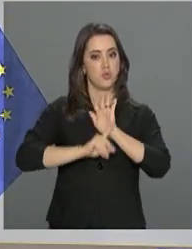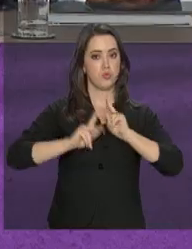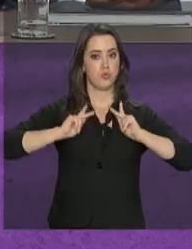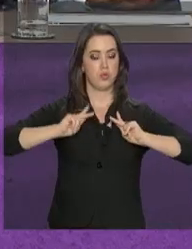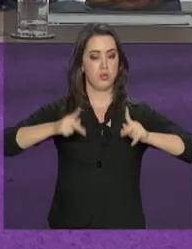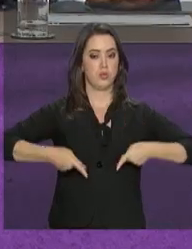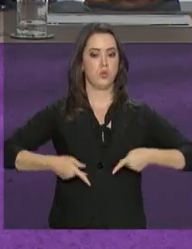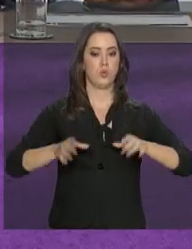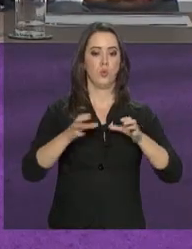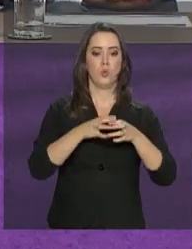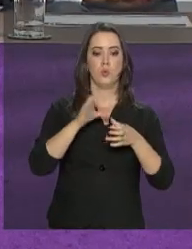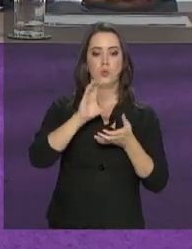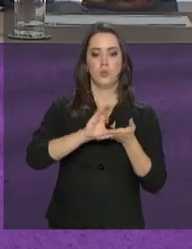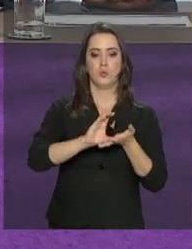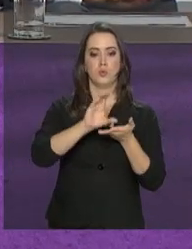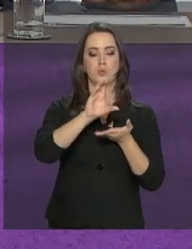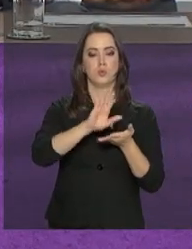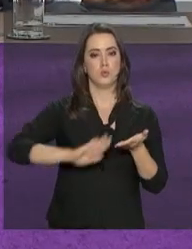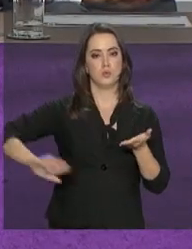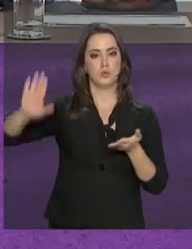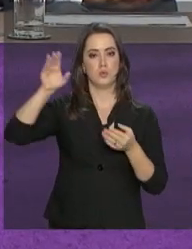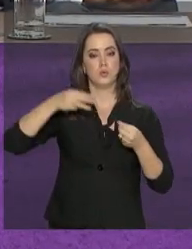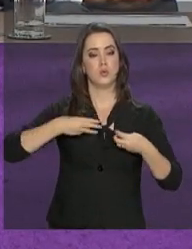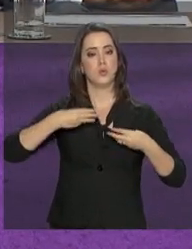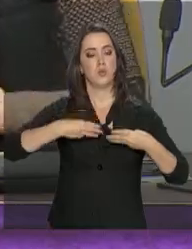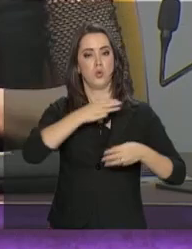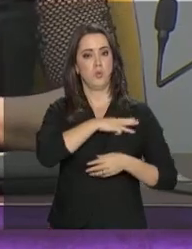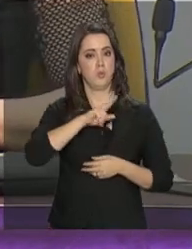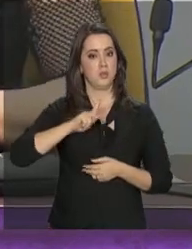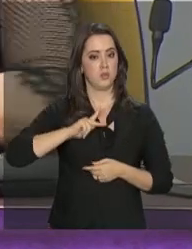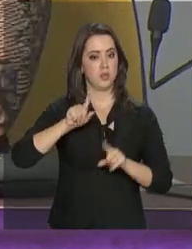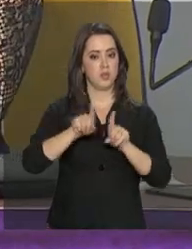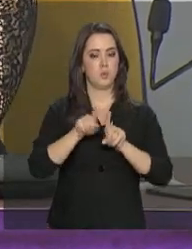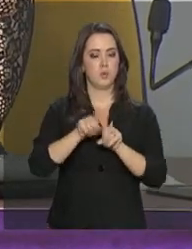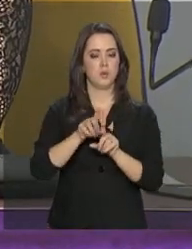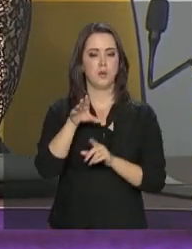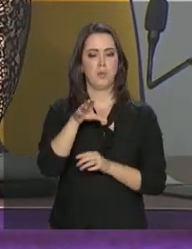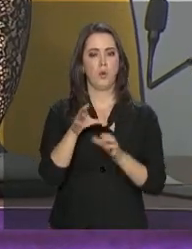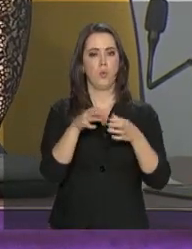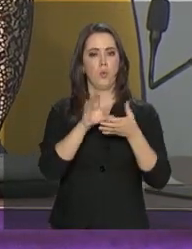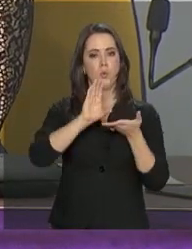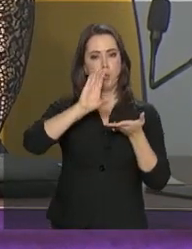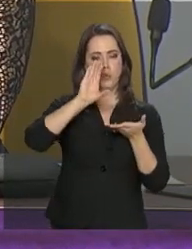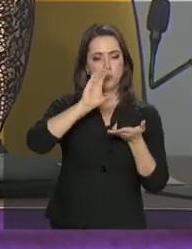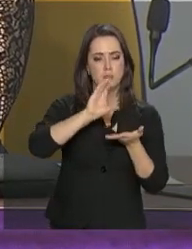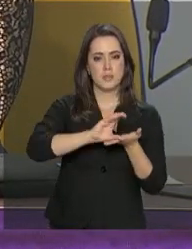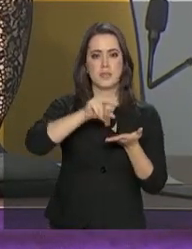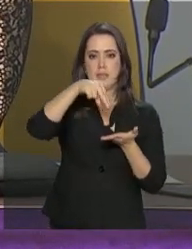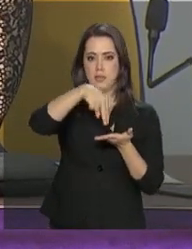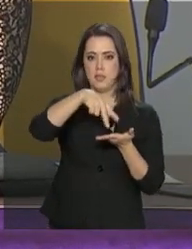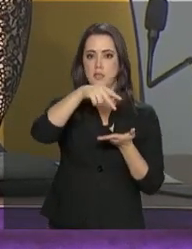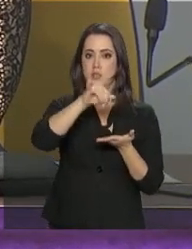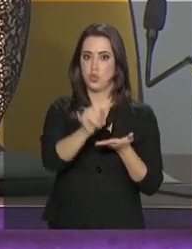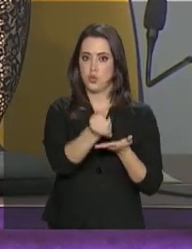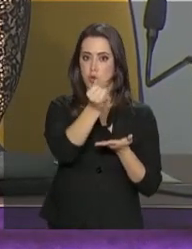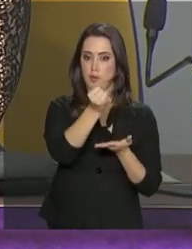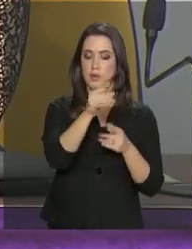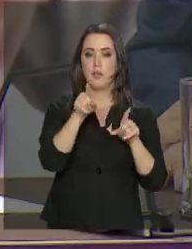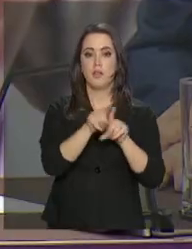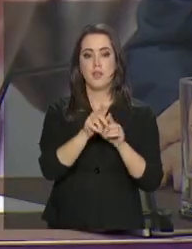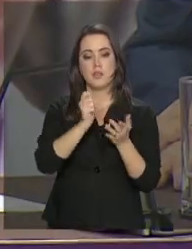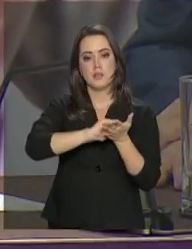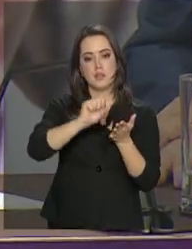Humanos, o Conselho Nacional do Ministério Público e o Conselho Nacional de Justiça assinaram um acordo com a União